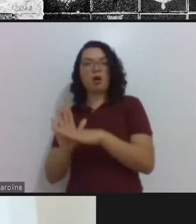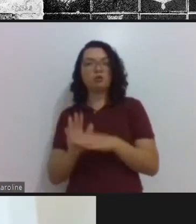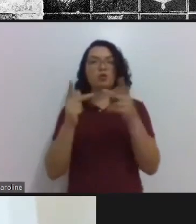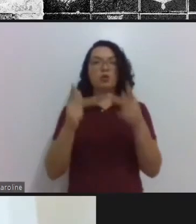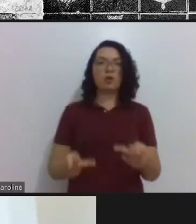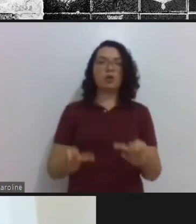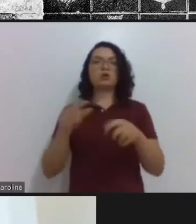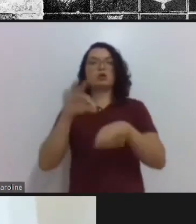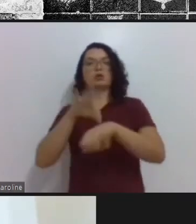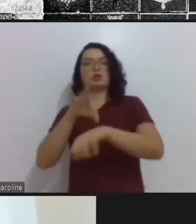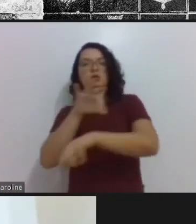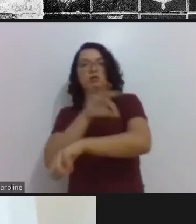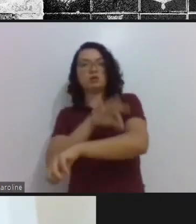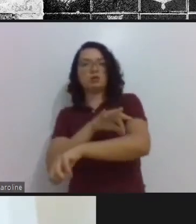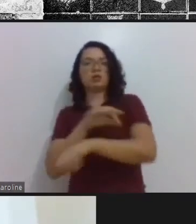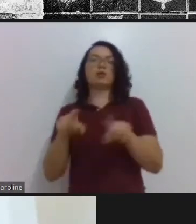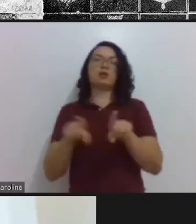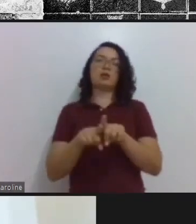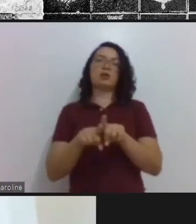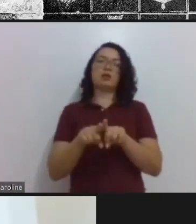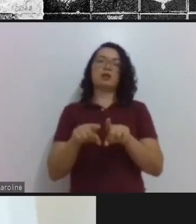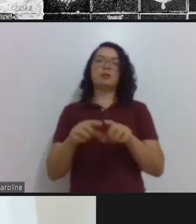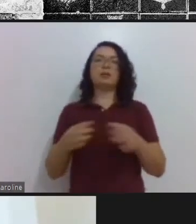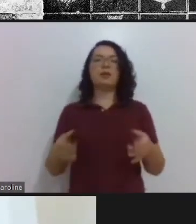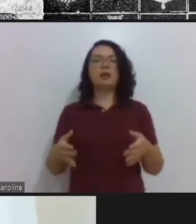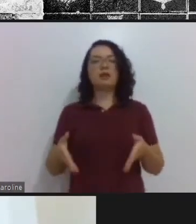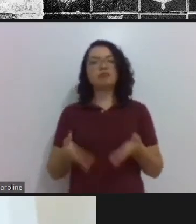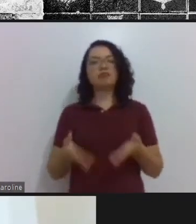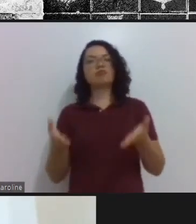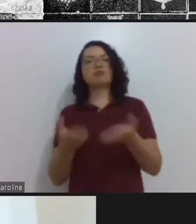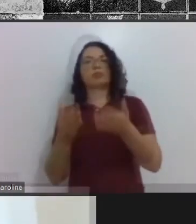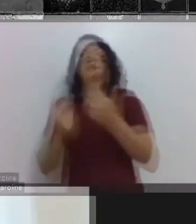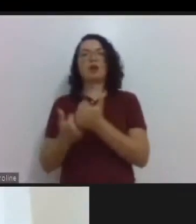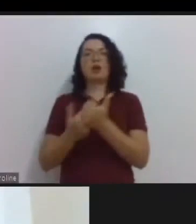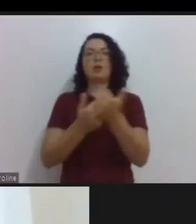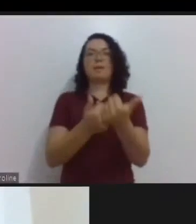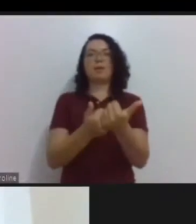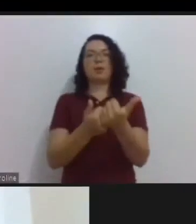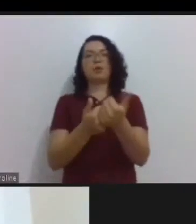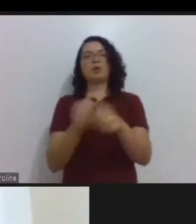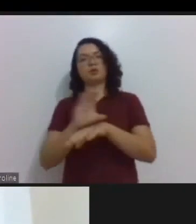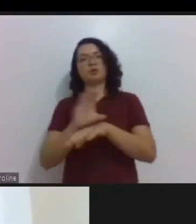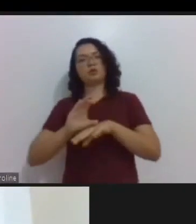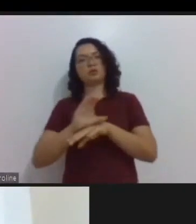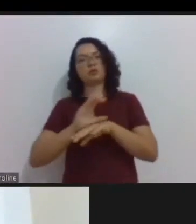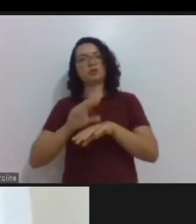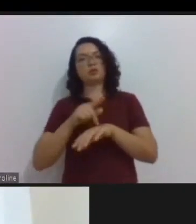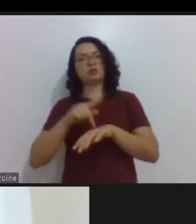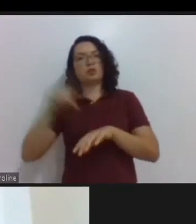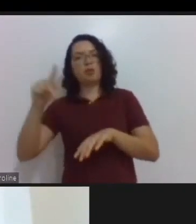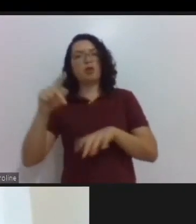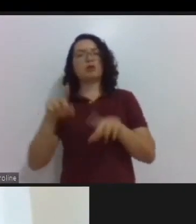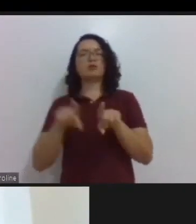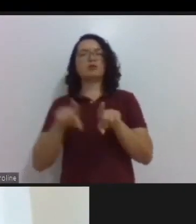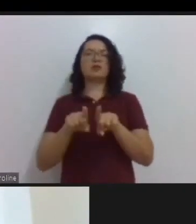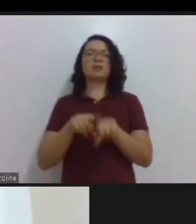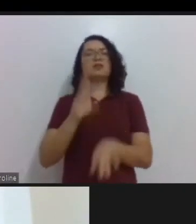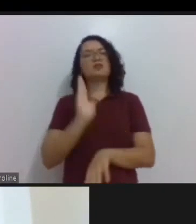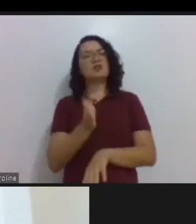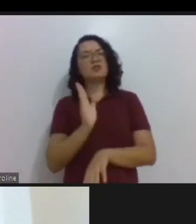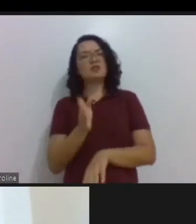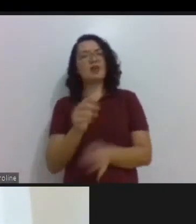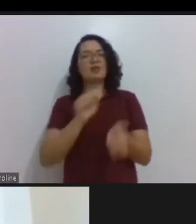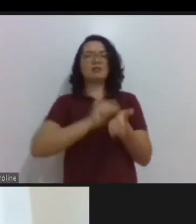como na maioria dos cursos de pós-graduação colombianos, sobre o tema. É autor de livros, artigos sobre qualidade do ambiente